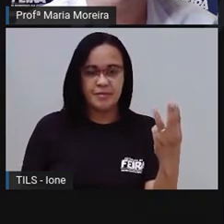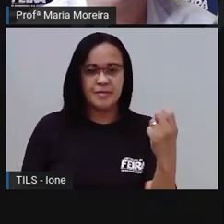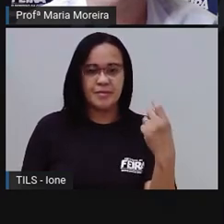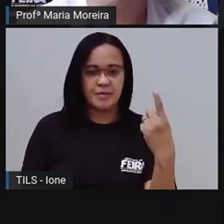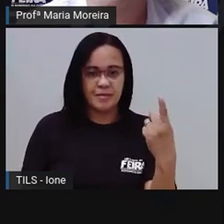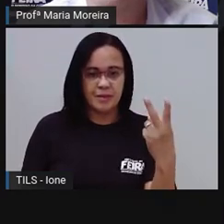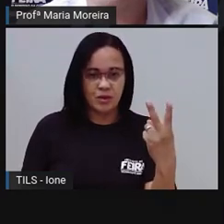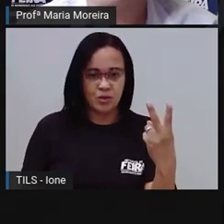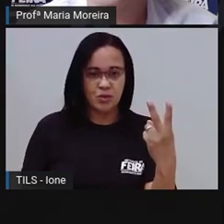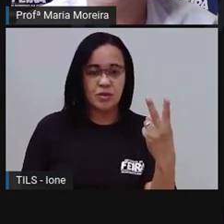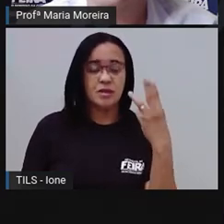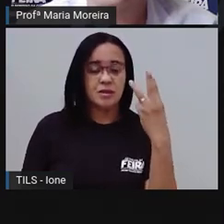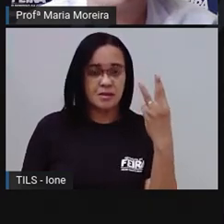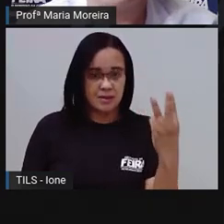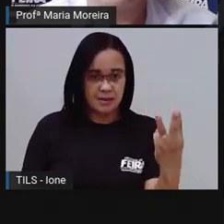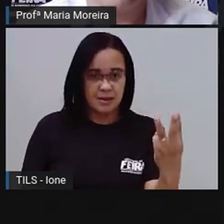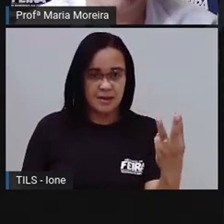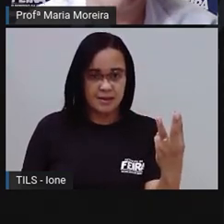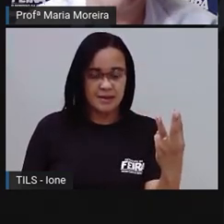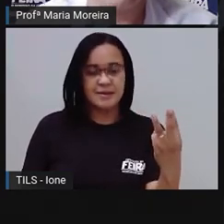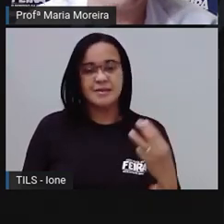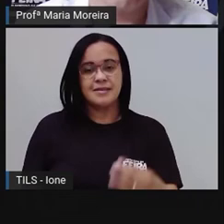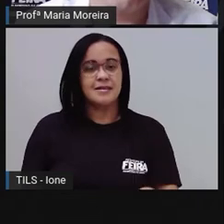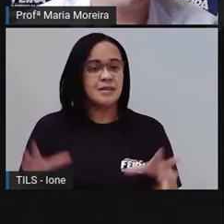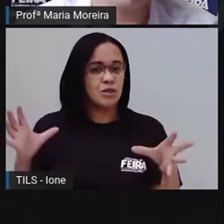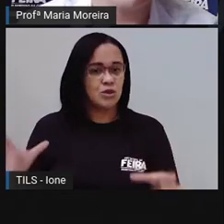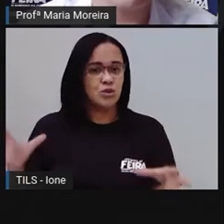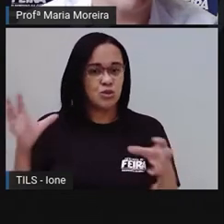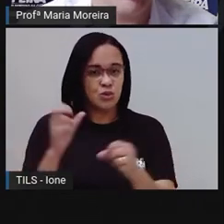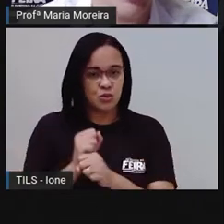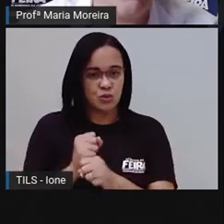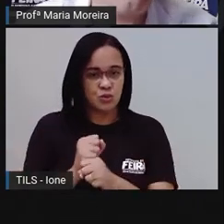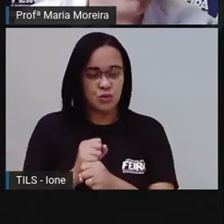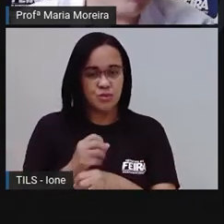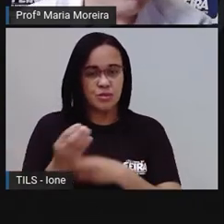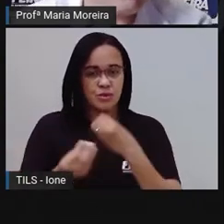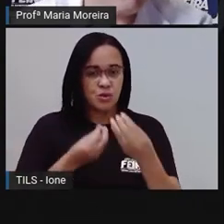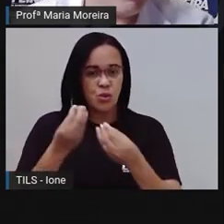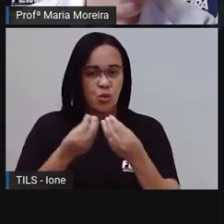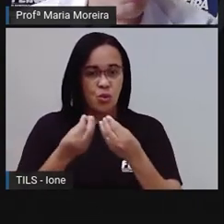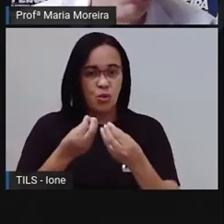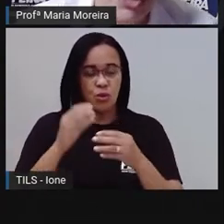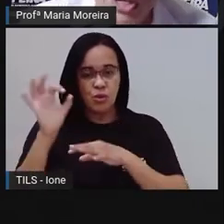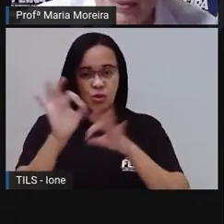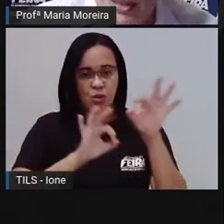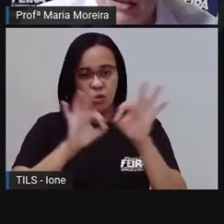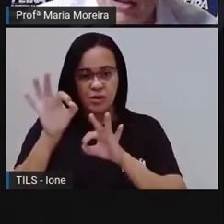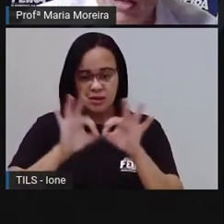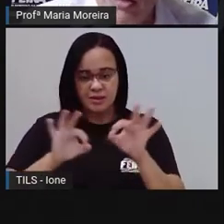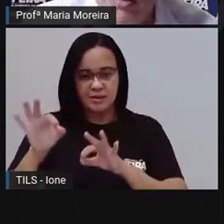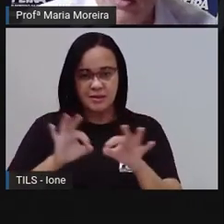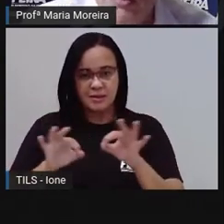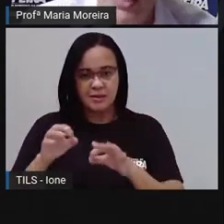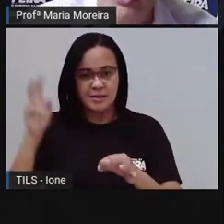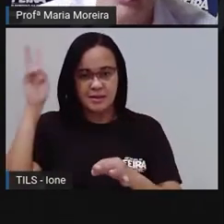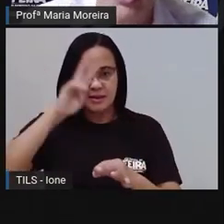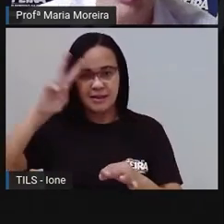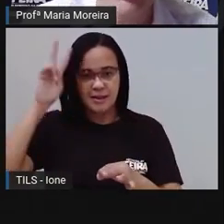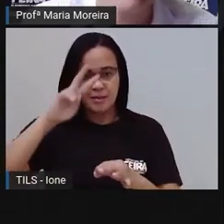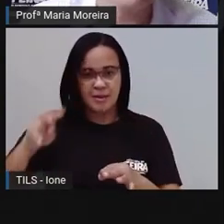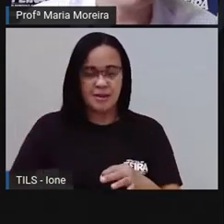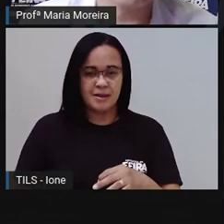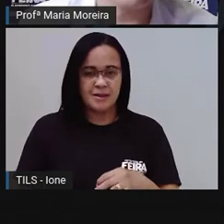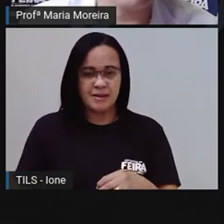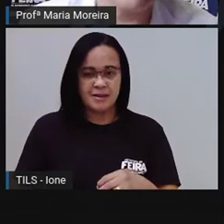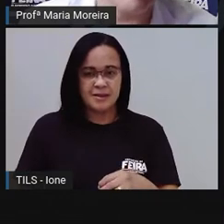uma, duas, três. Então eu posso fazer o quê? Arrumar. Como foi que a gente aprendeu, ó? Como é que a gente faz,